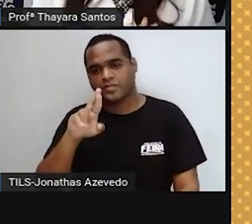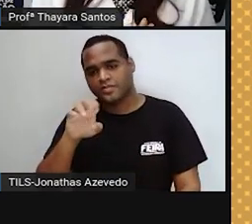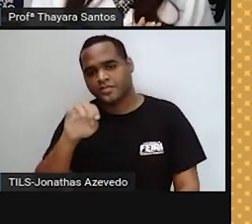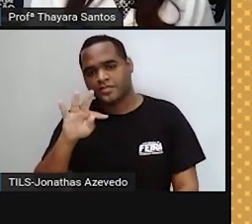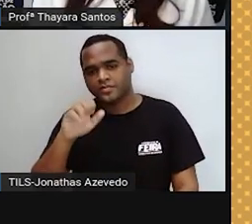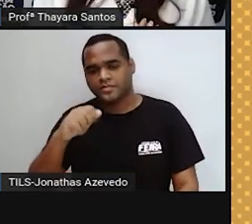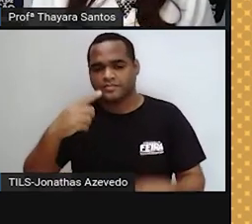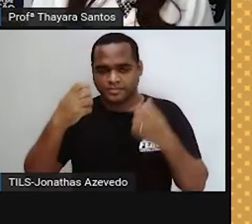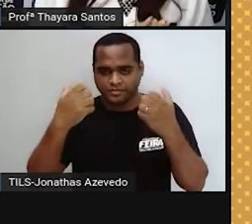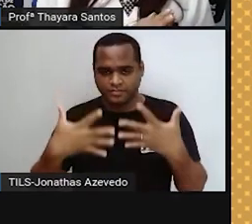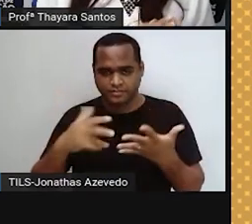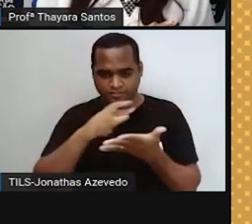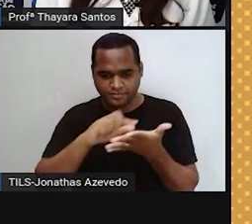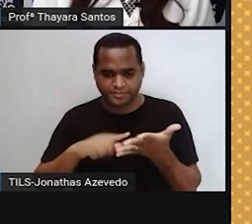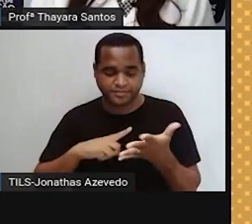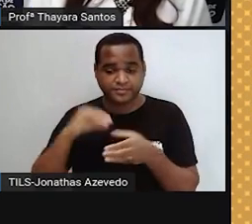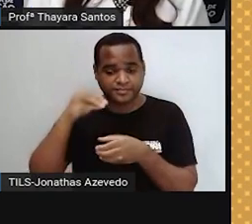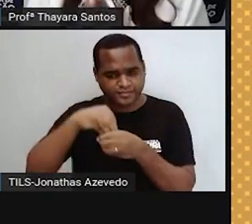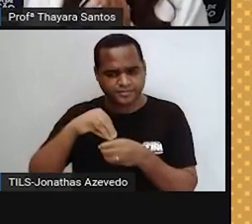Então, essas são as estruturas